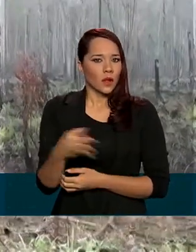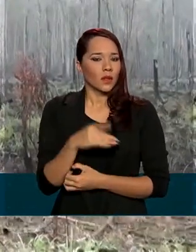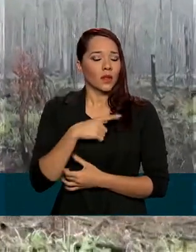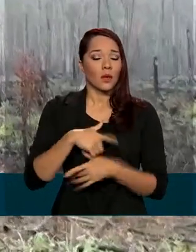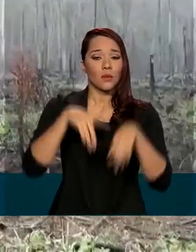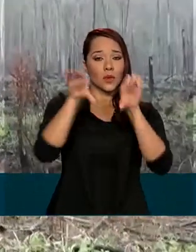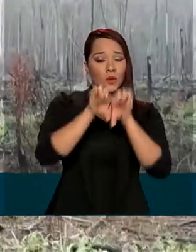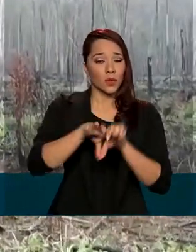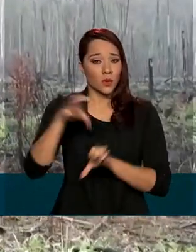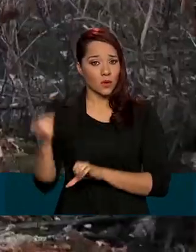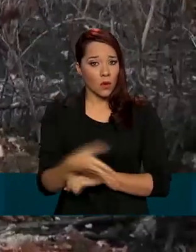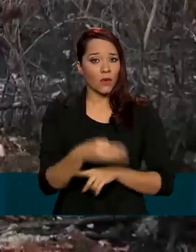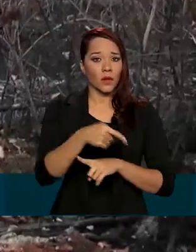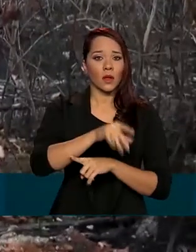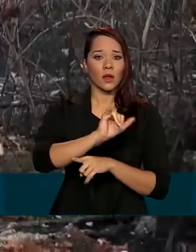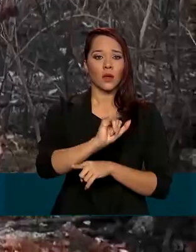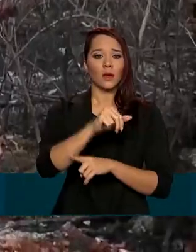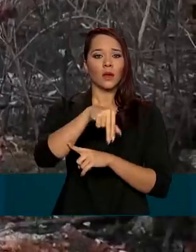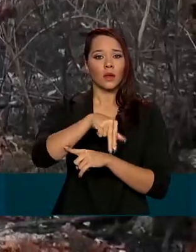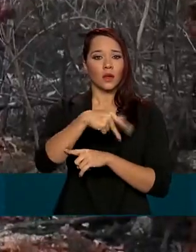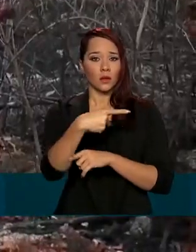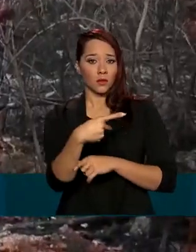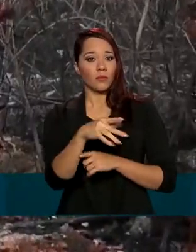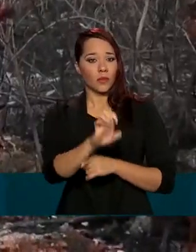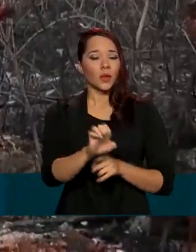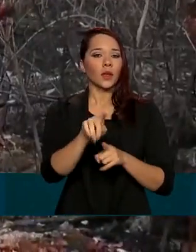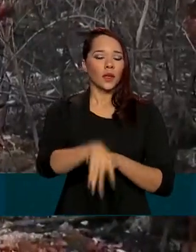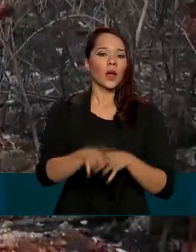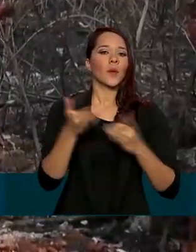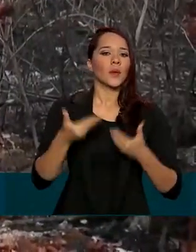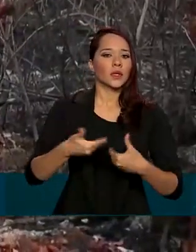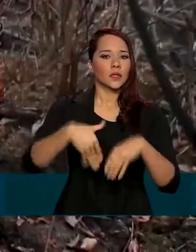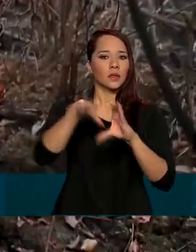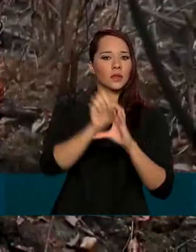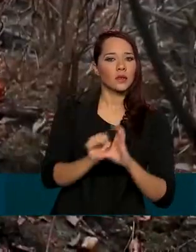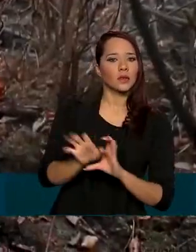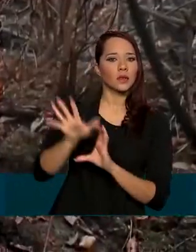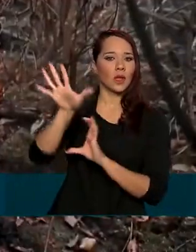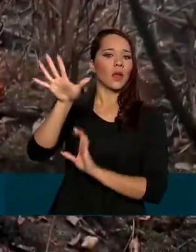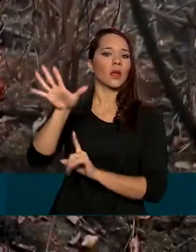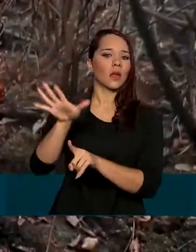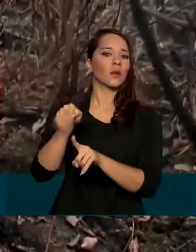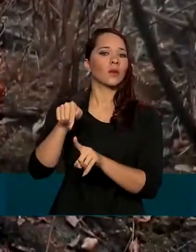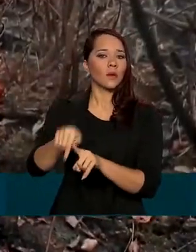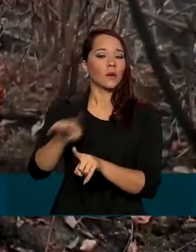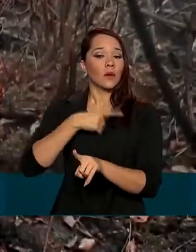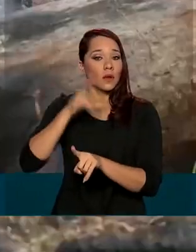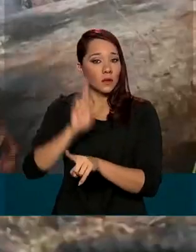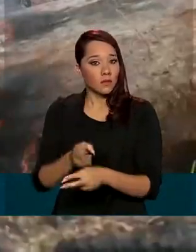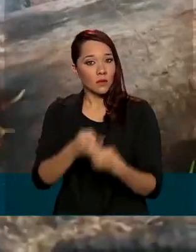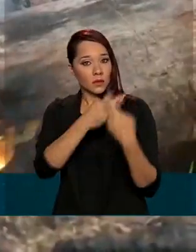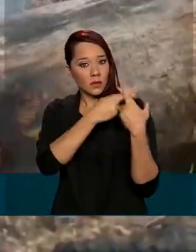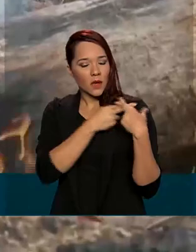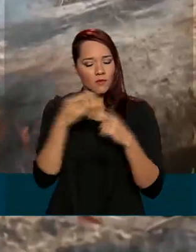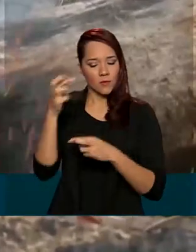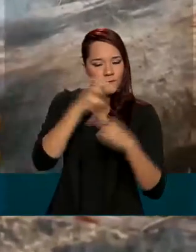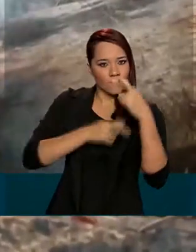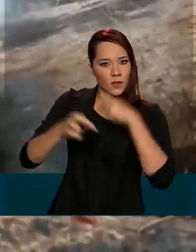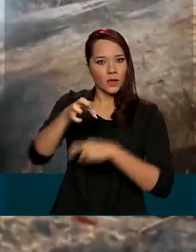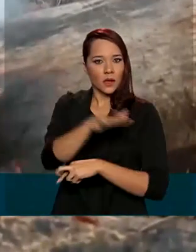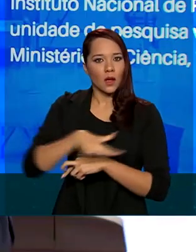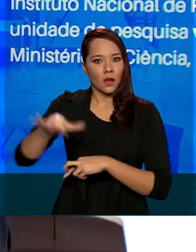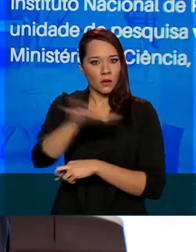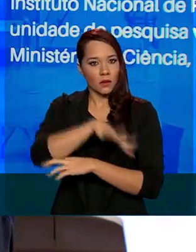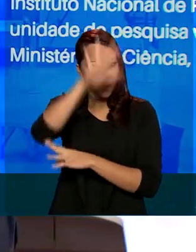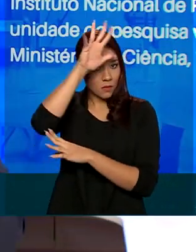reestruturação no INPE, órgão do Ministério da Ciência, Tecnologia e Inovações, responsável pelo monitoramento da